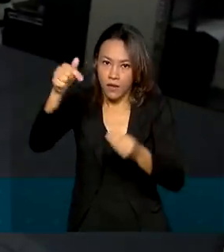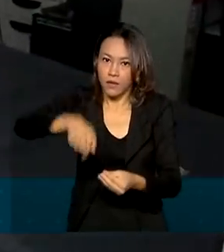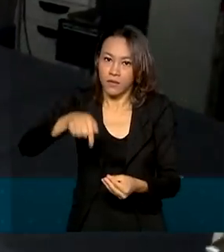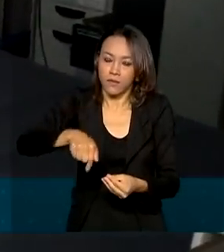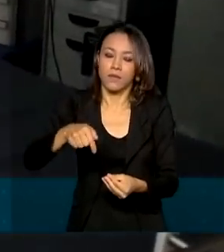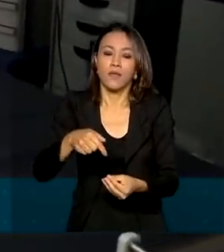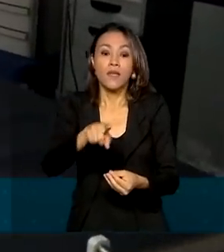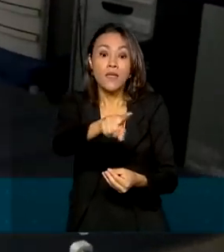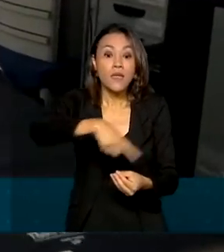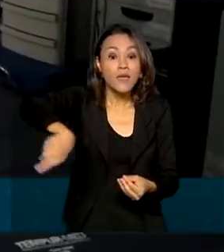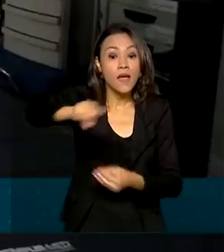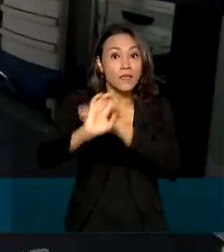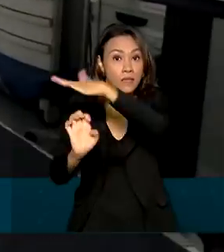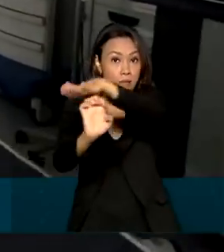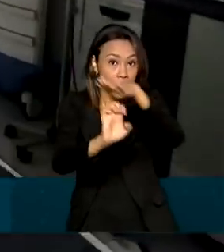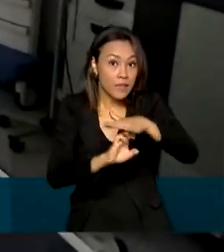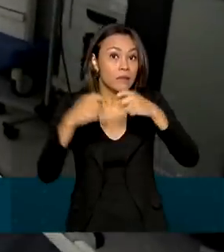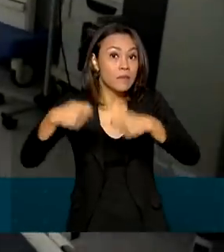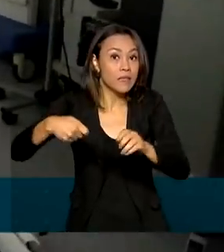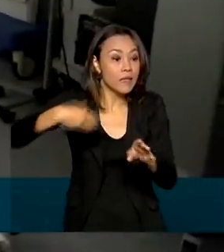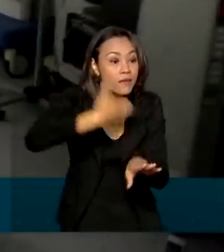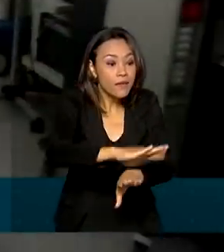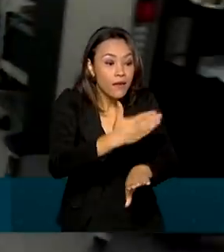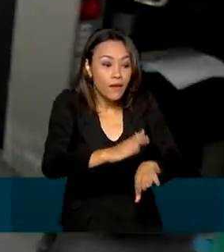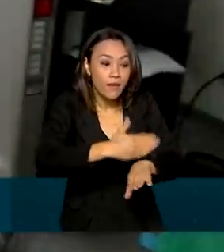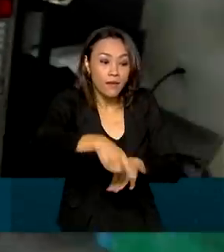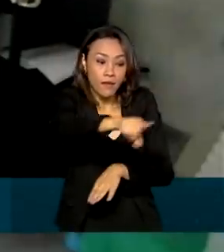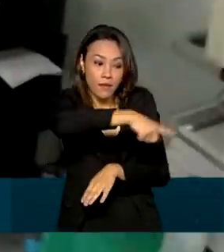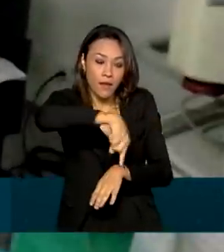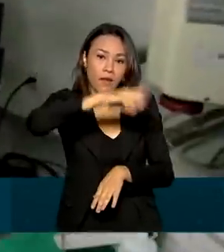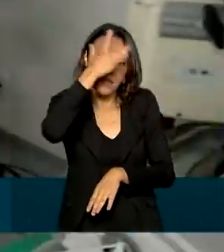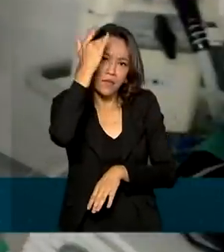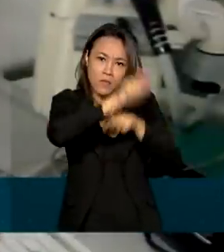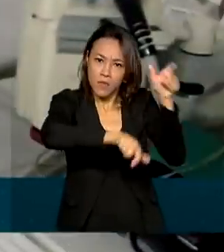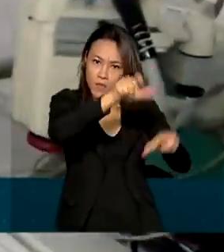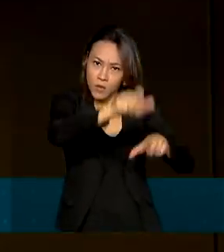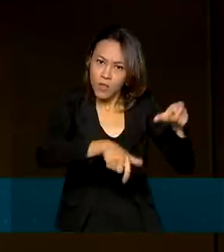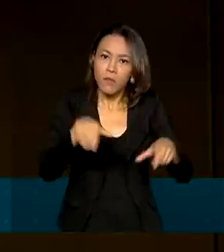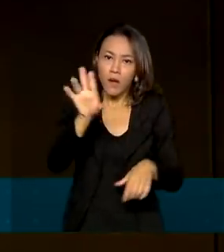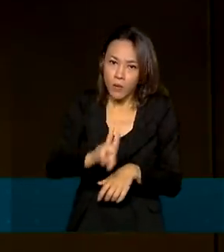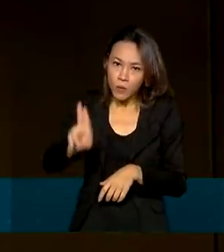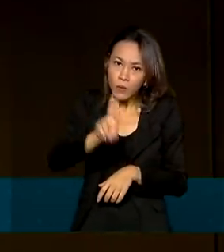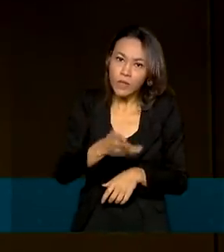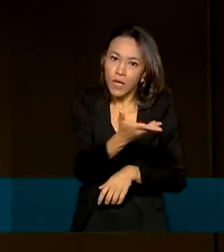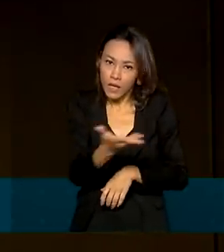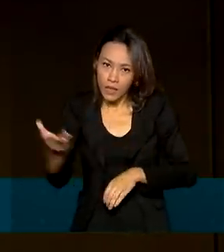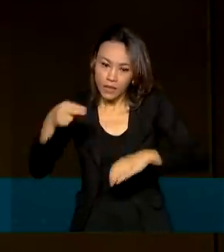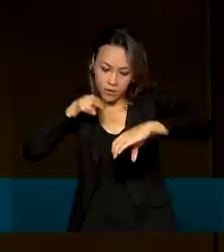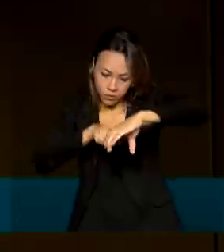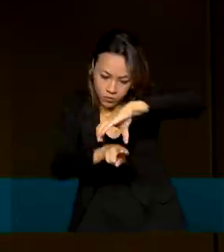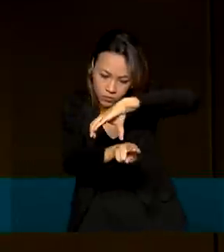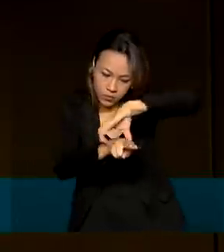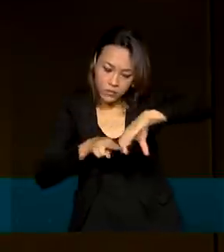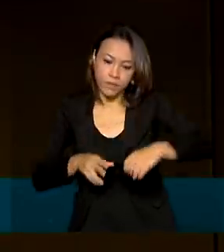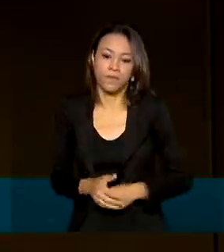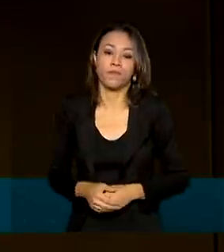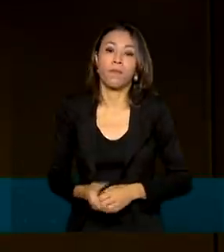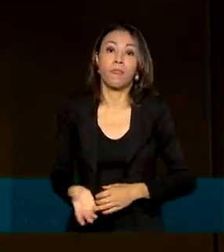terão que oferecer treinamento de uso para os alunos e técnicos. Os tomógrafos são